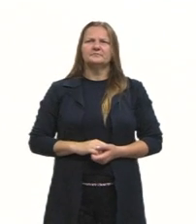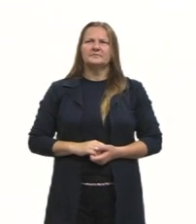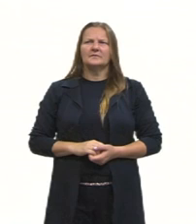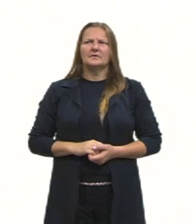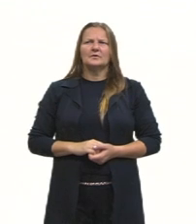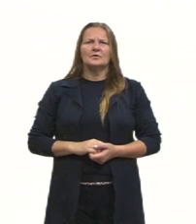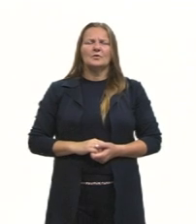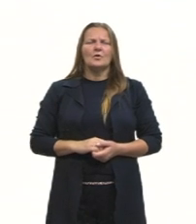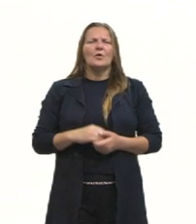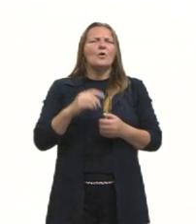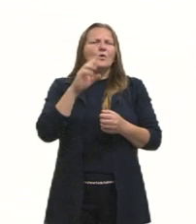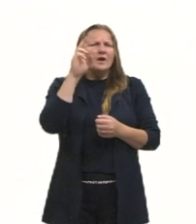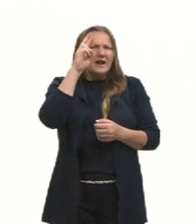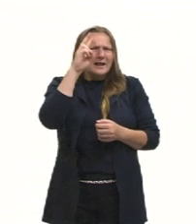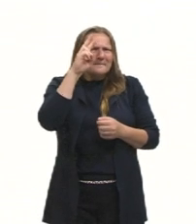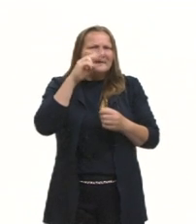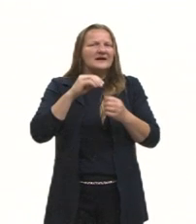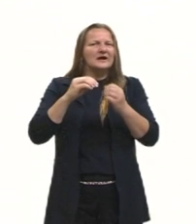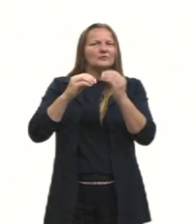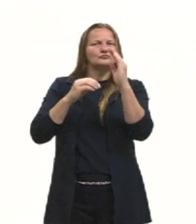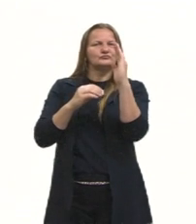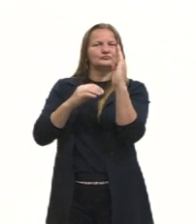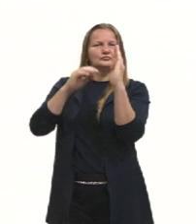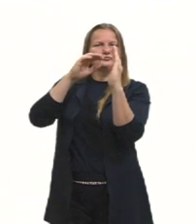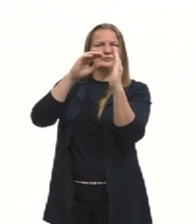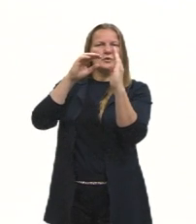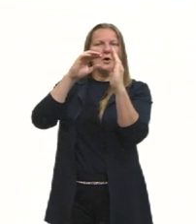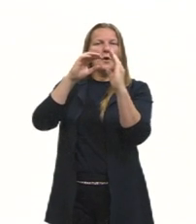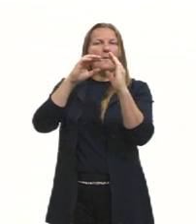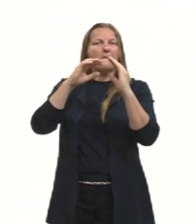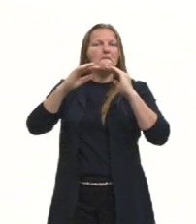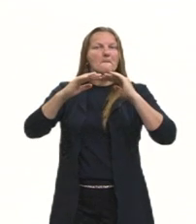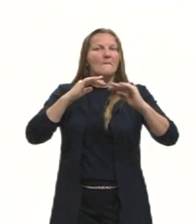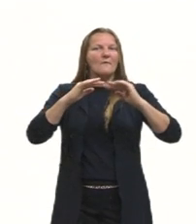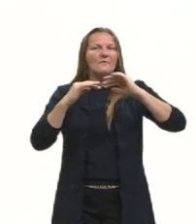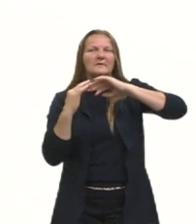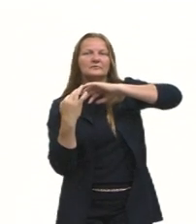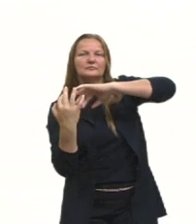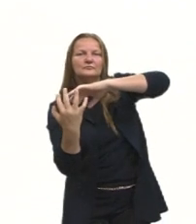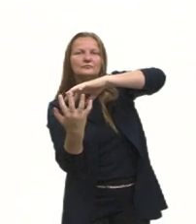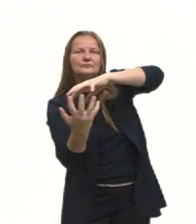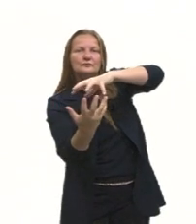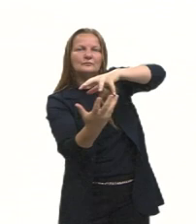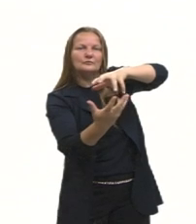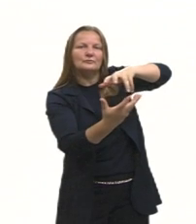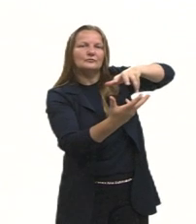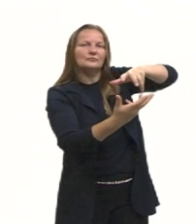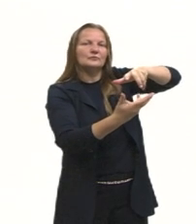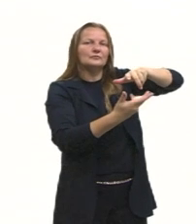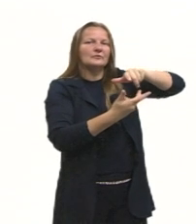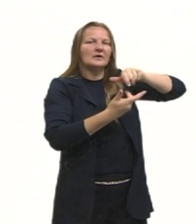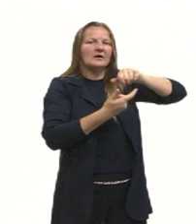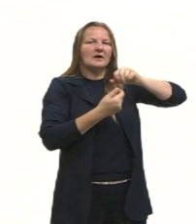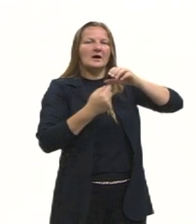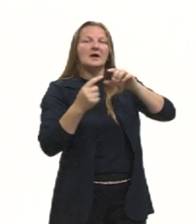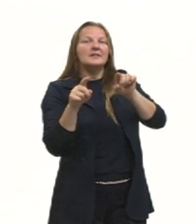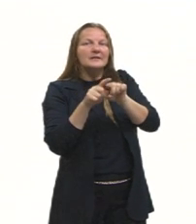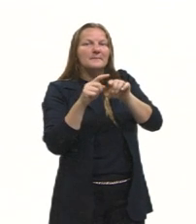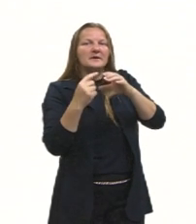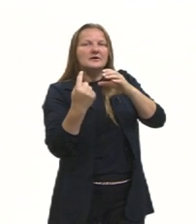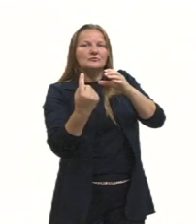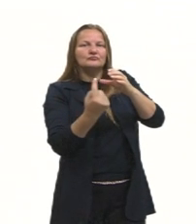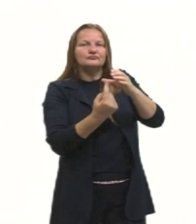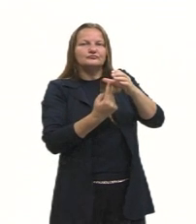sombras, tá, gurizada? A gente sabe que o movimento da Terra, então, ela faz dois grandes movimentos, nós vimos isso,